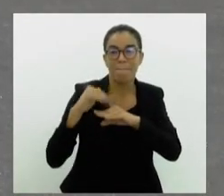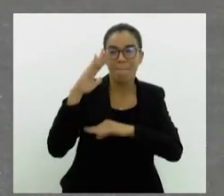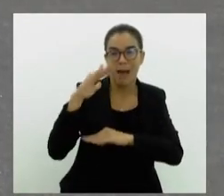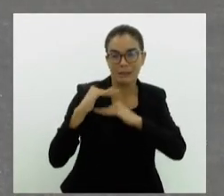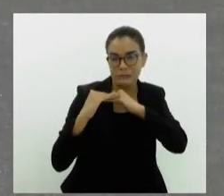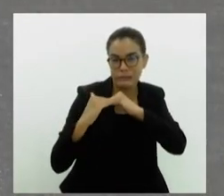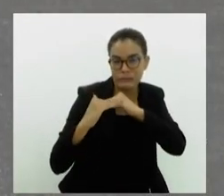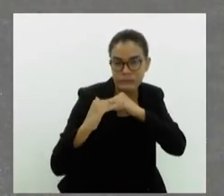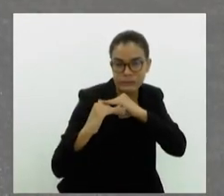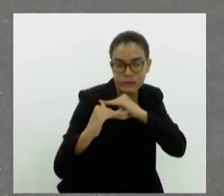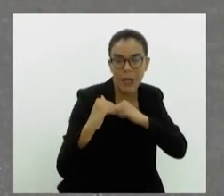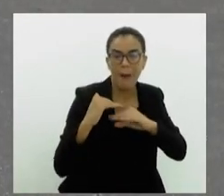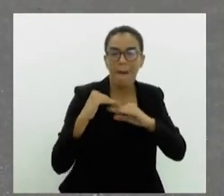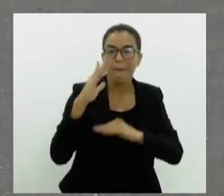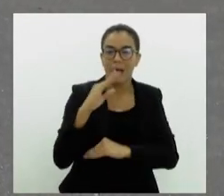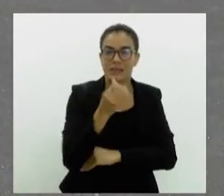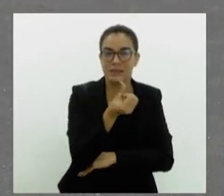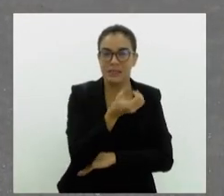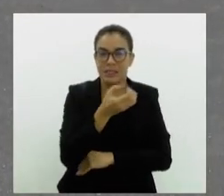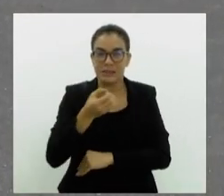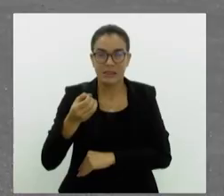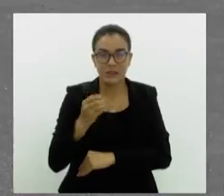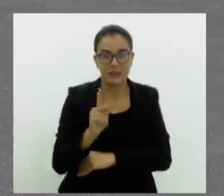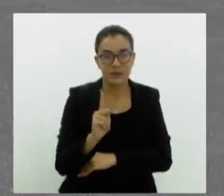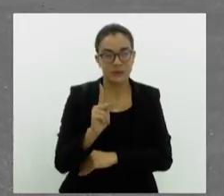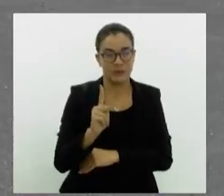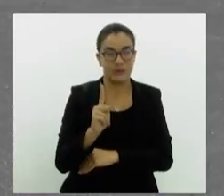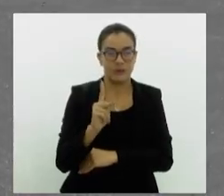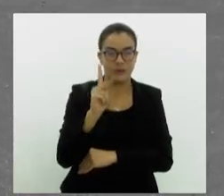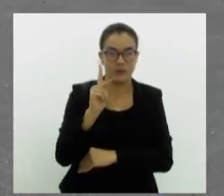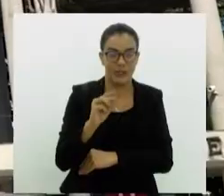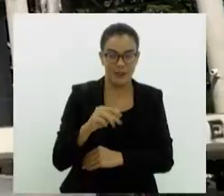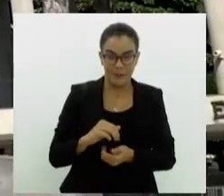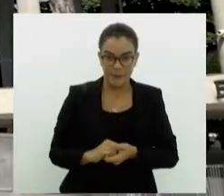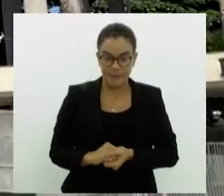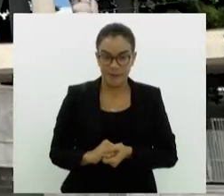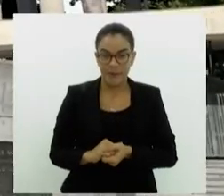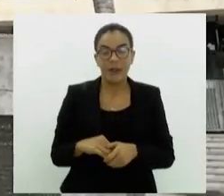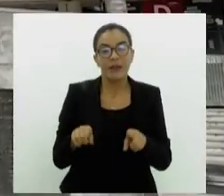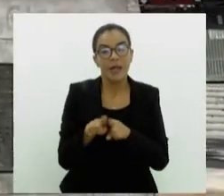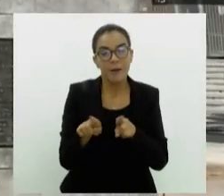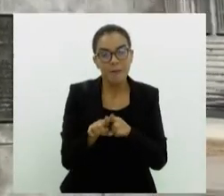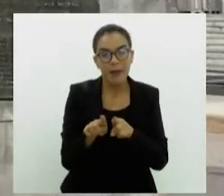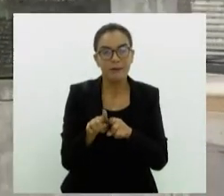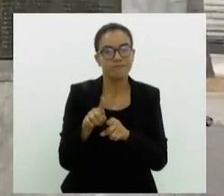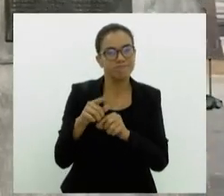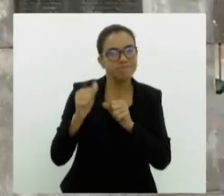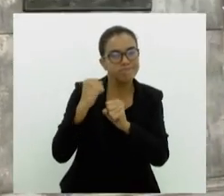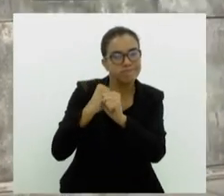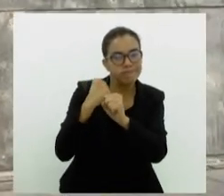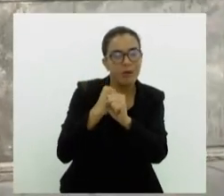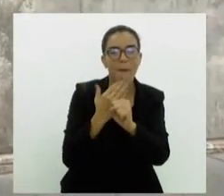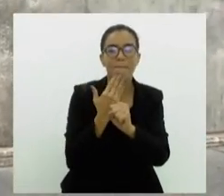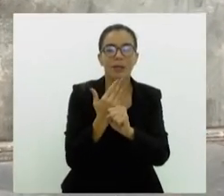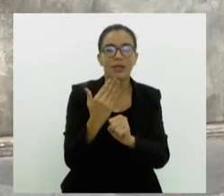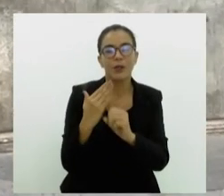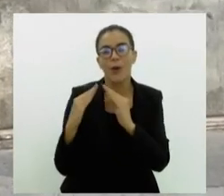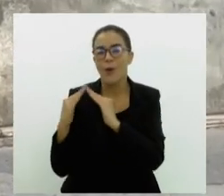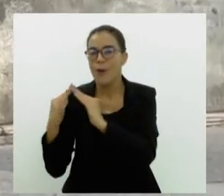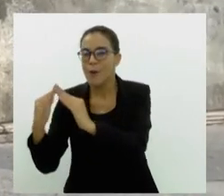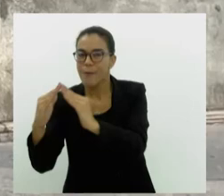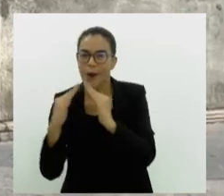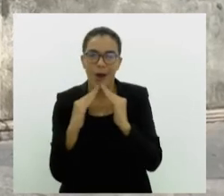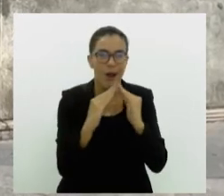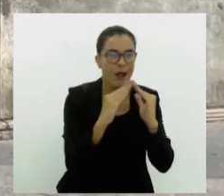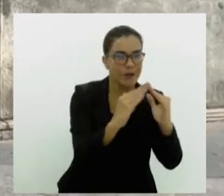asfalto e mais de 600 quilos de argamassa no seu recapiamento. A reforma da ciclovia foi um pedido dos moradores não só